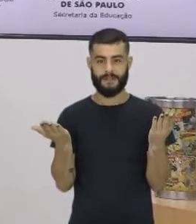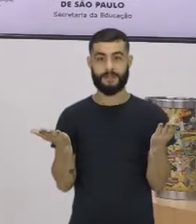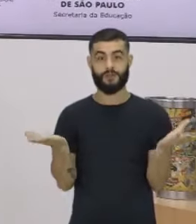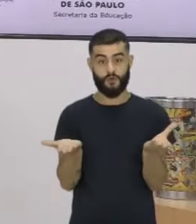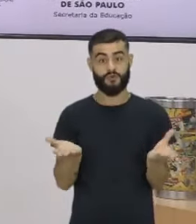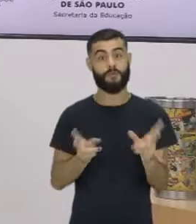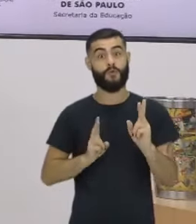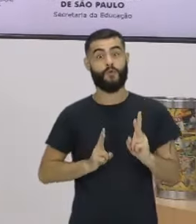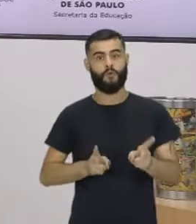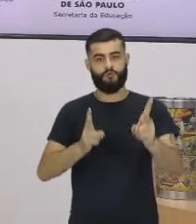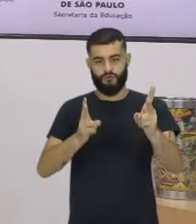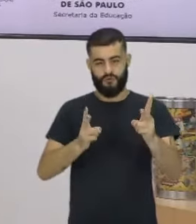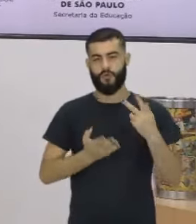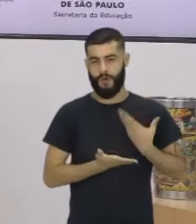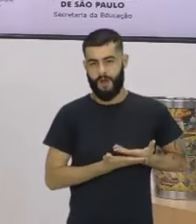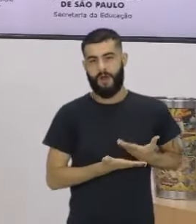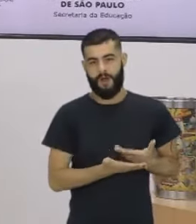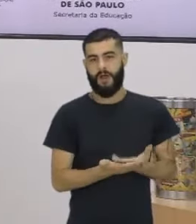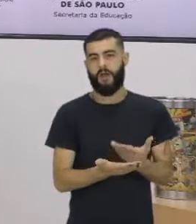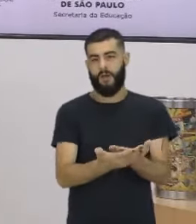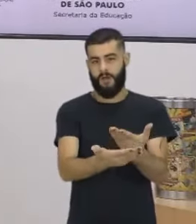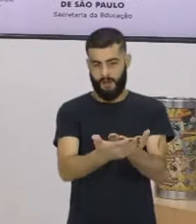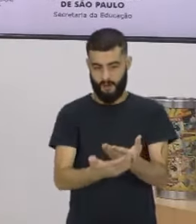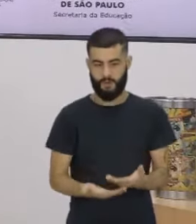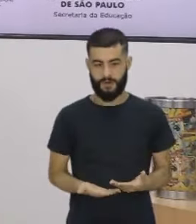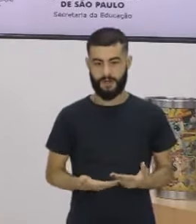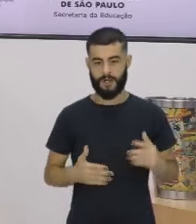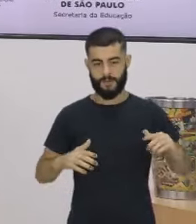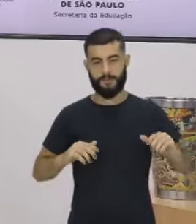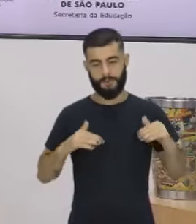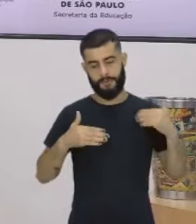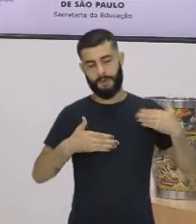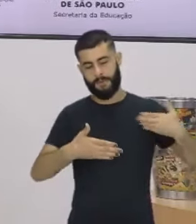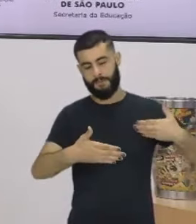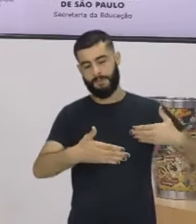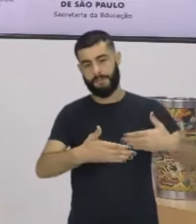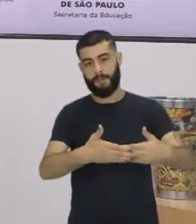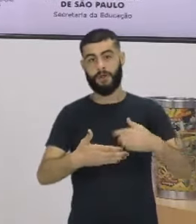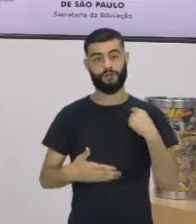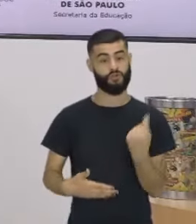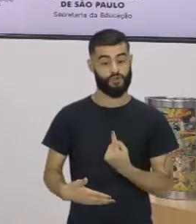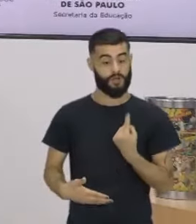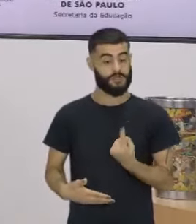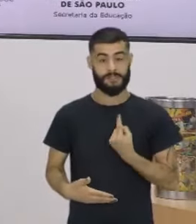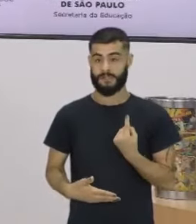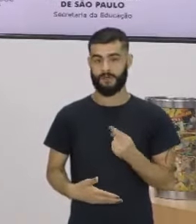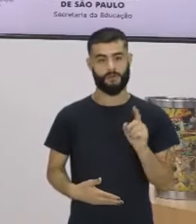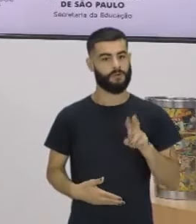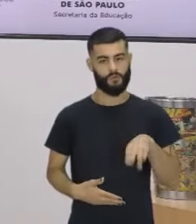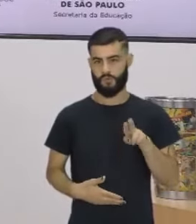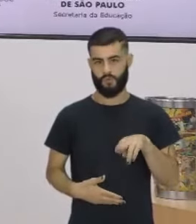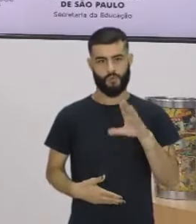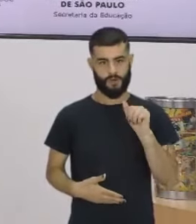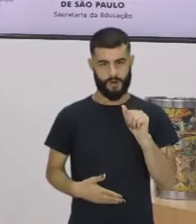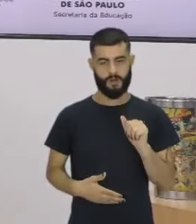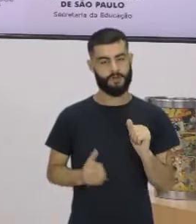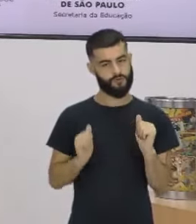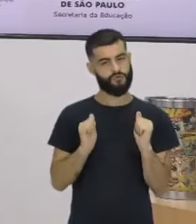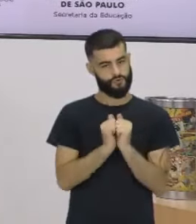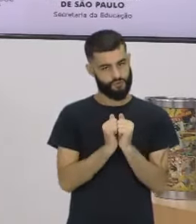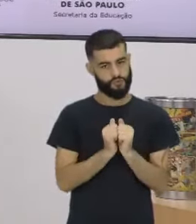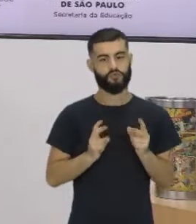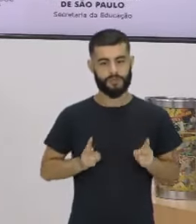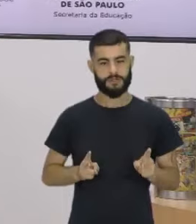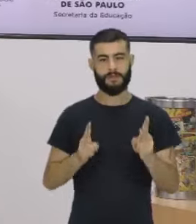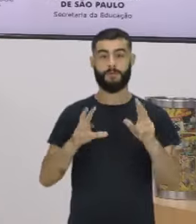jornada, né? E na jornada a gente não, nós não estaremos sozinhos, sempre teremos nossos parceiros, a nossa equipe